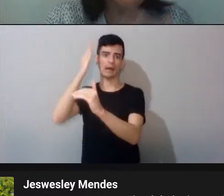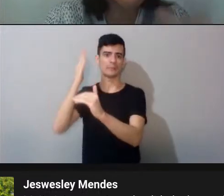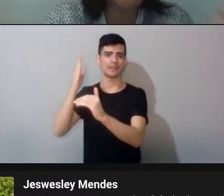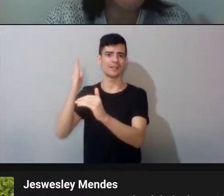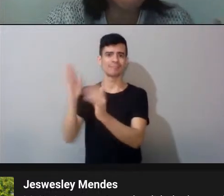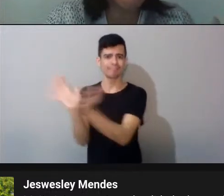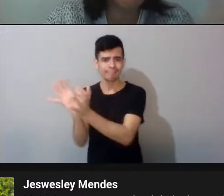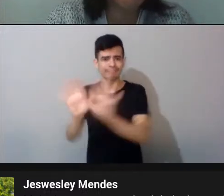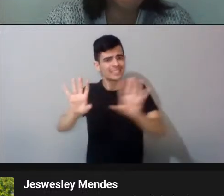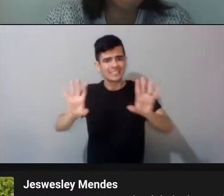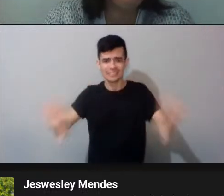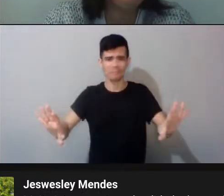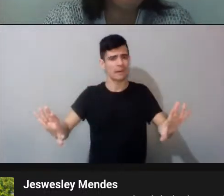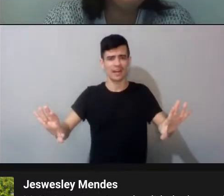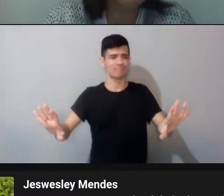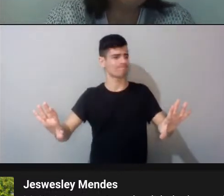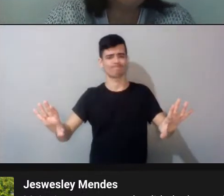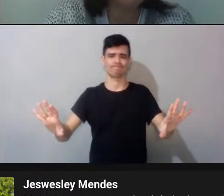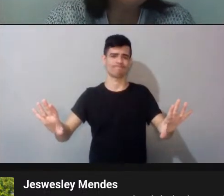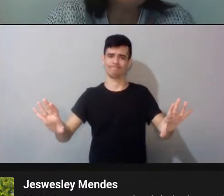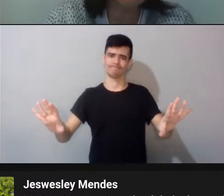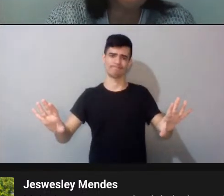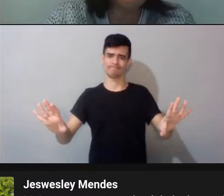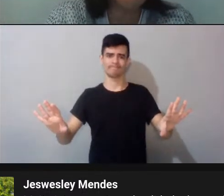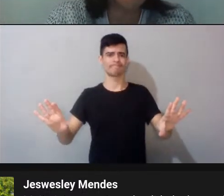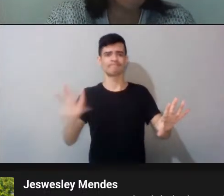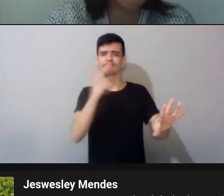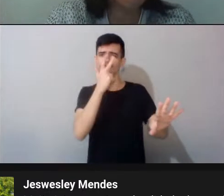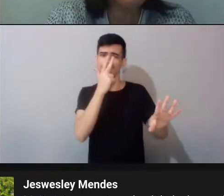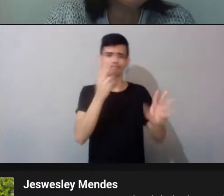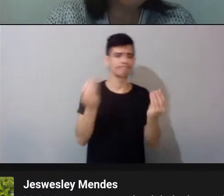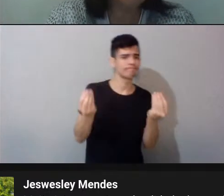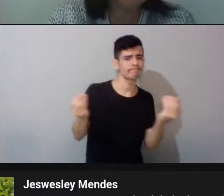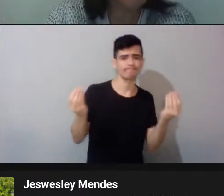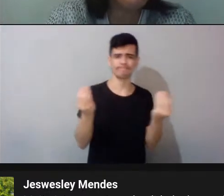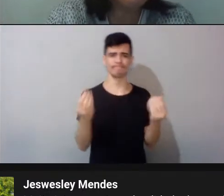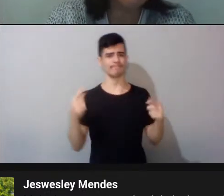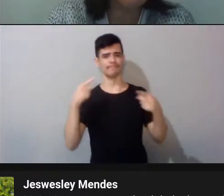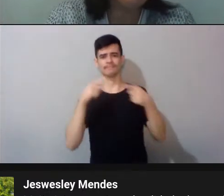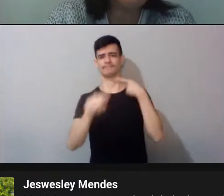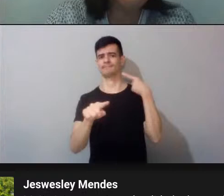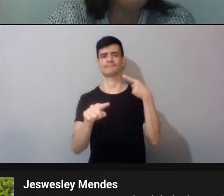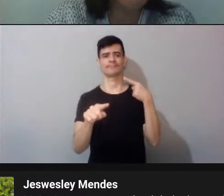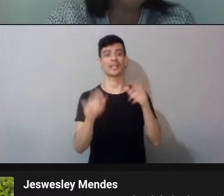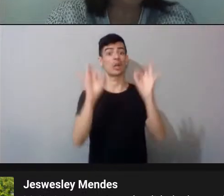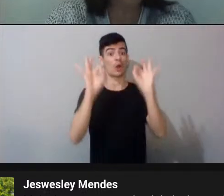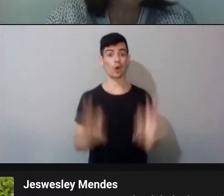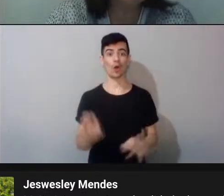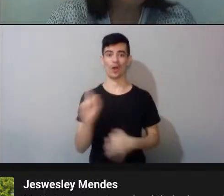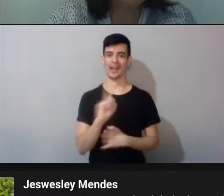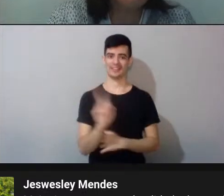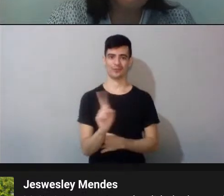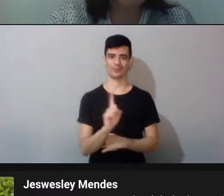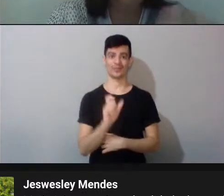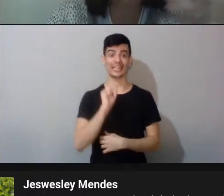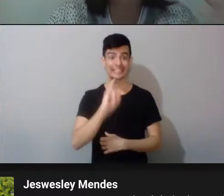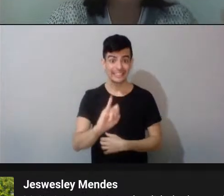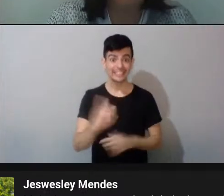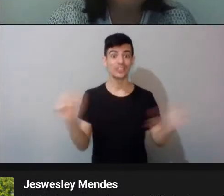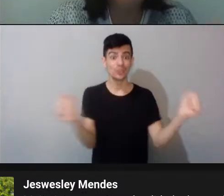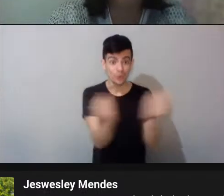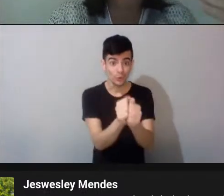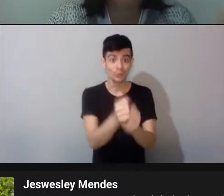a gente vai estar tendo uma classificação que não está correto, né? E as pessoas vão